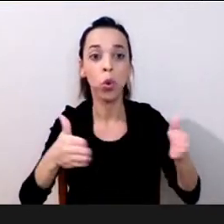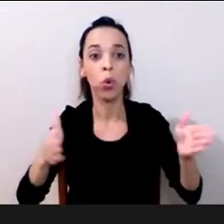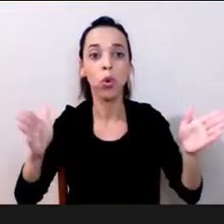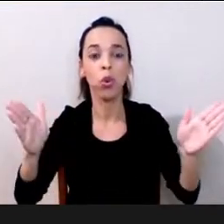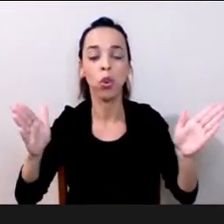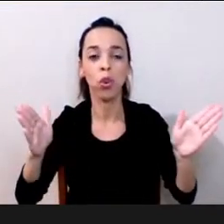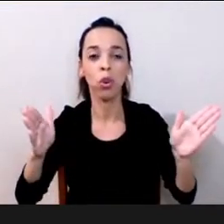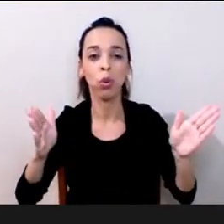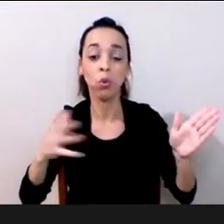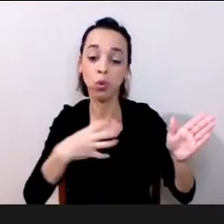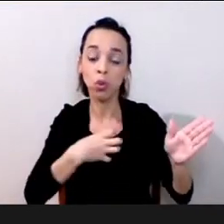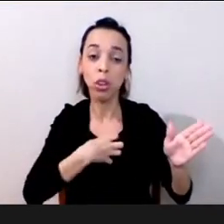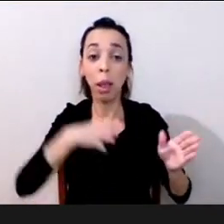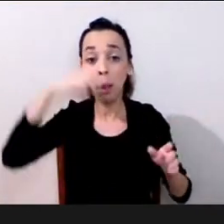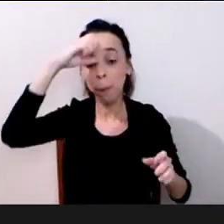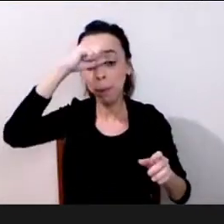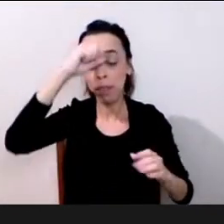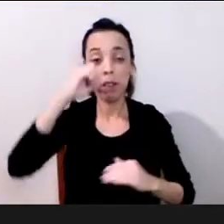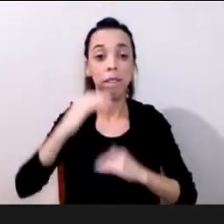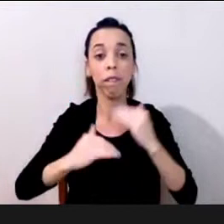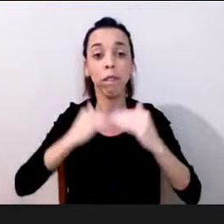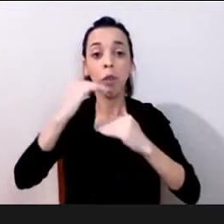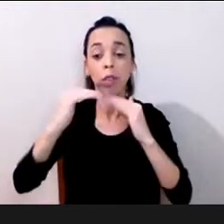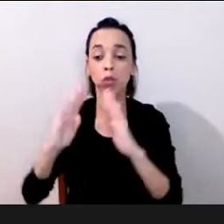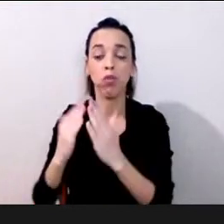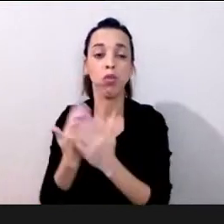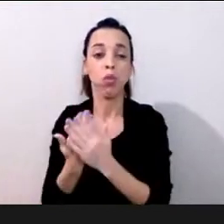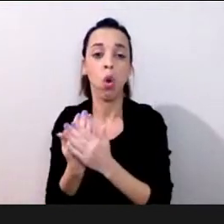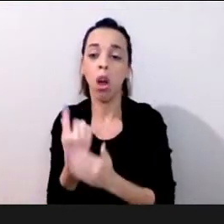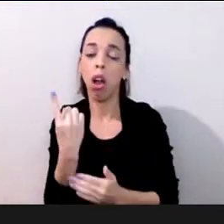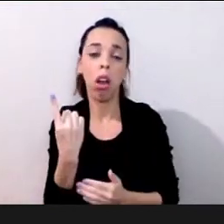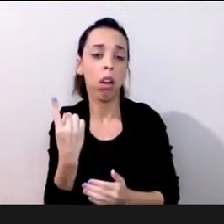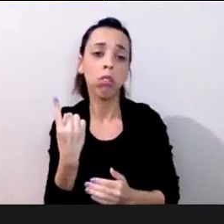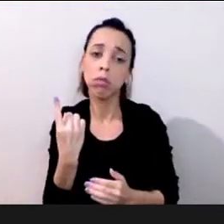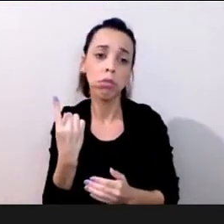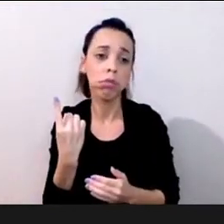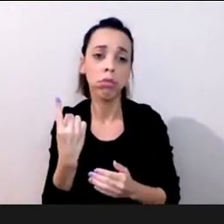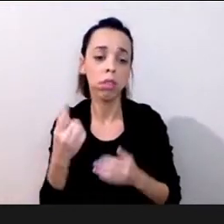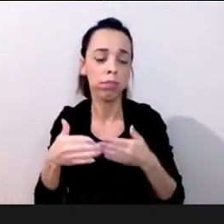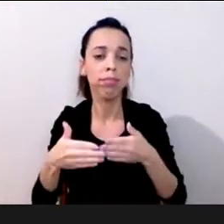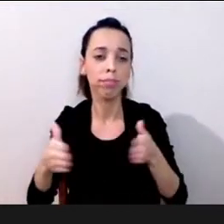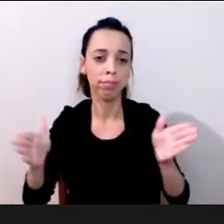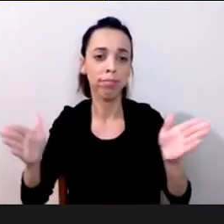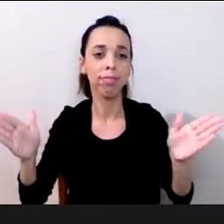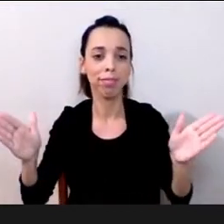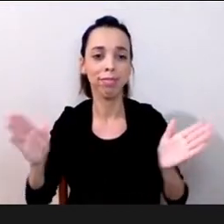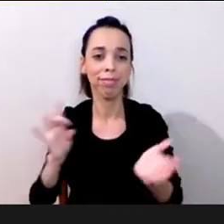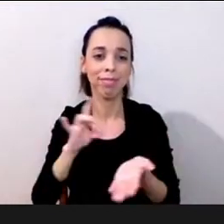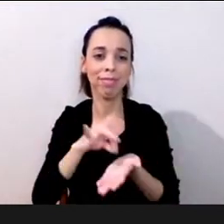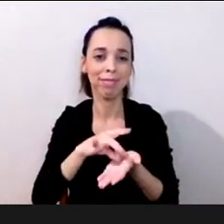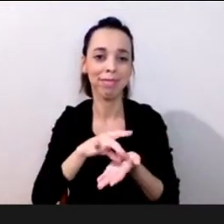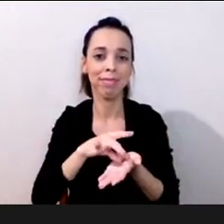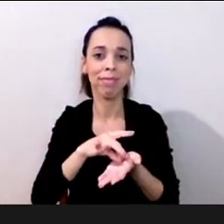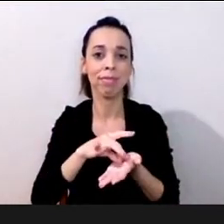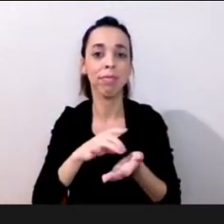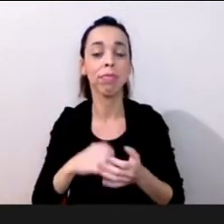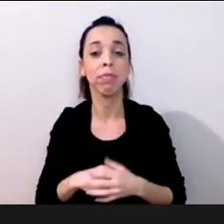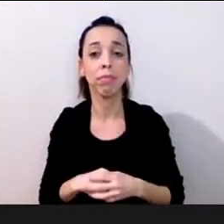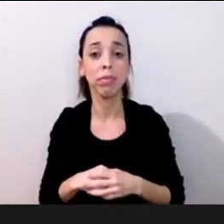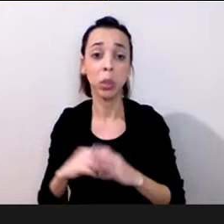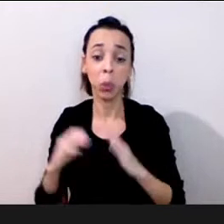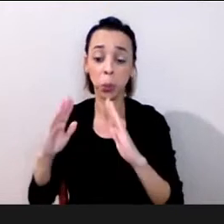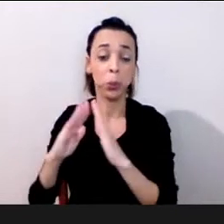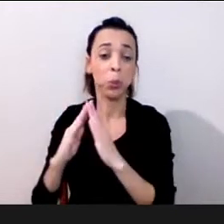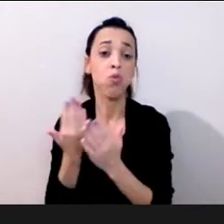e a escola como instituição enfim destinada oficialmente com esse papel que de fato funcione talvez como um